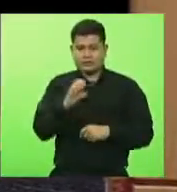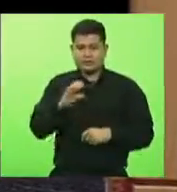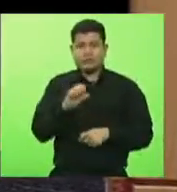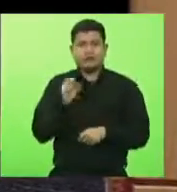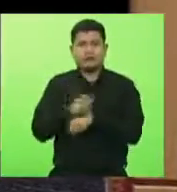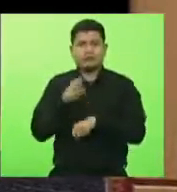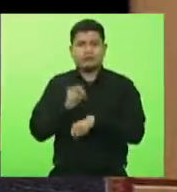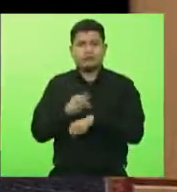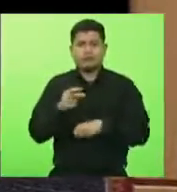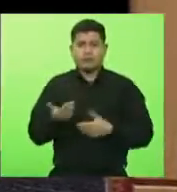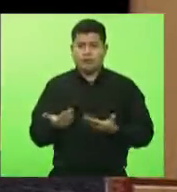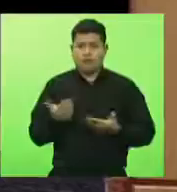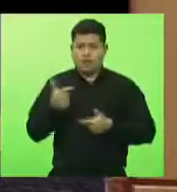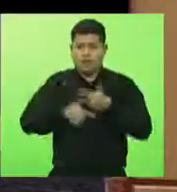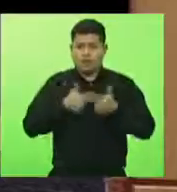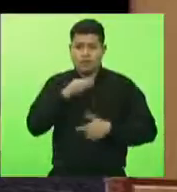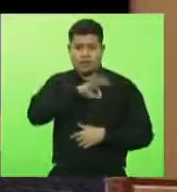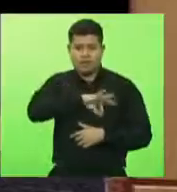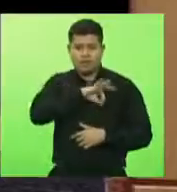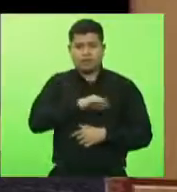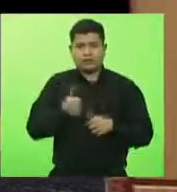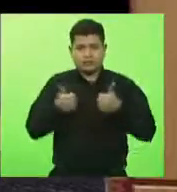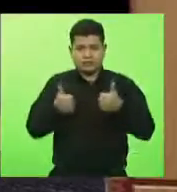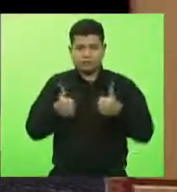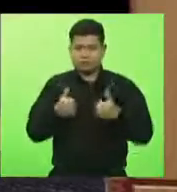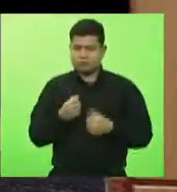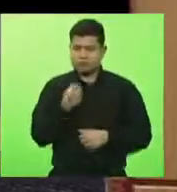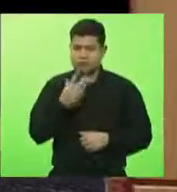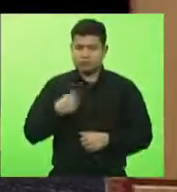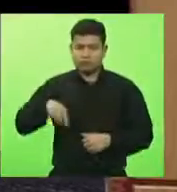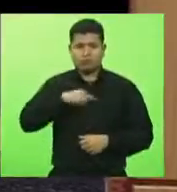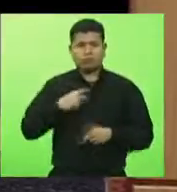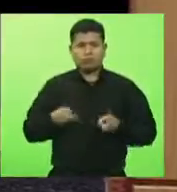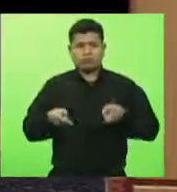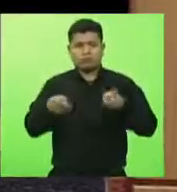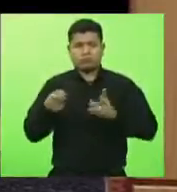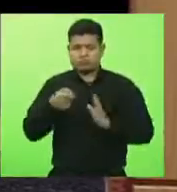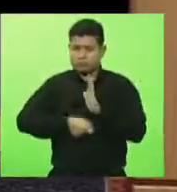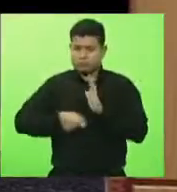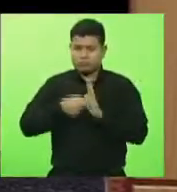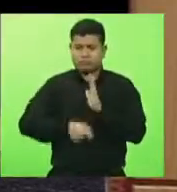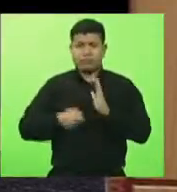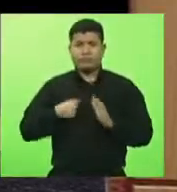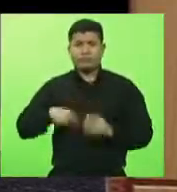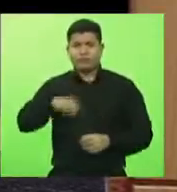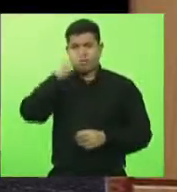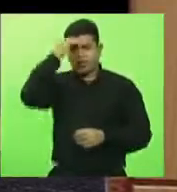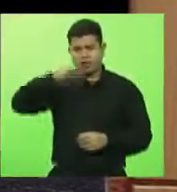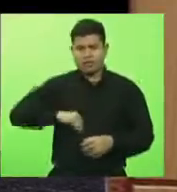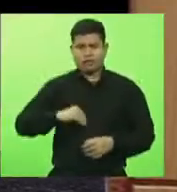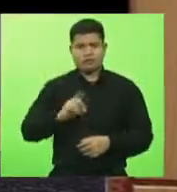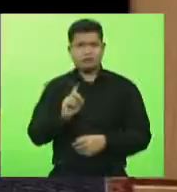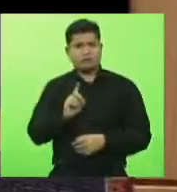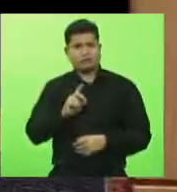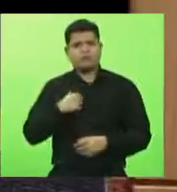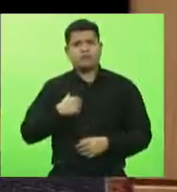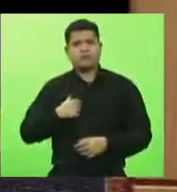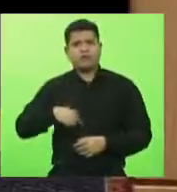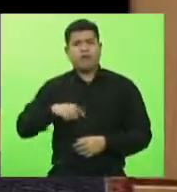nós vamos continuar nessa luta, nós não desistimos e é muito importante, então,